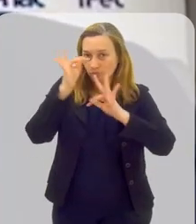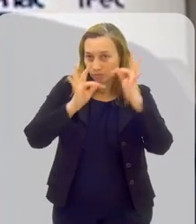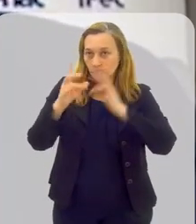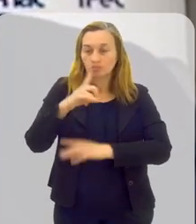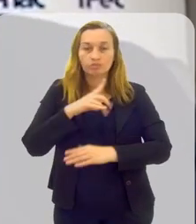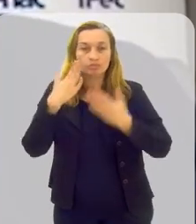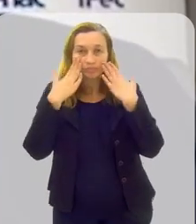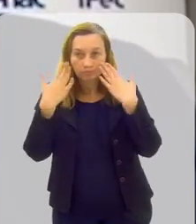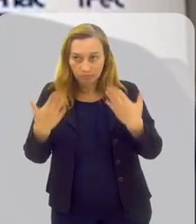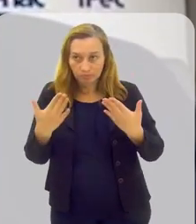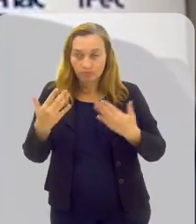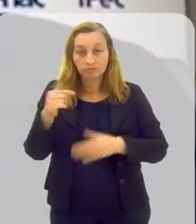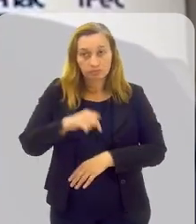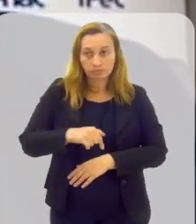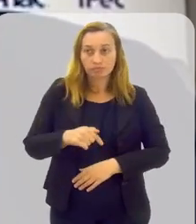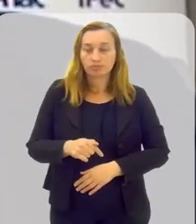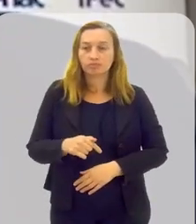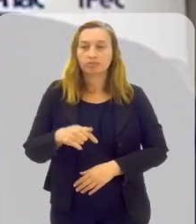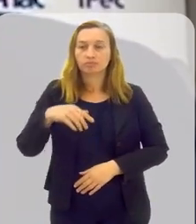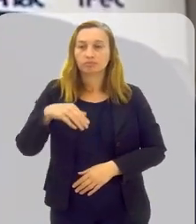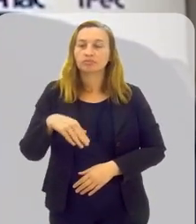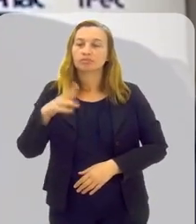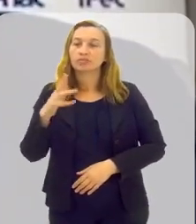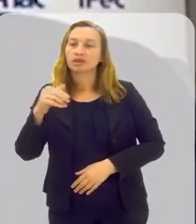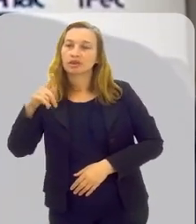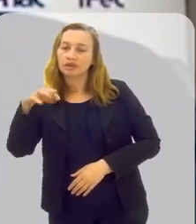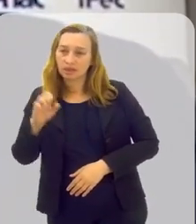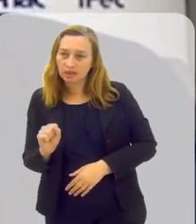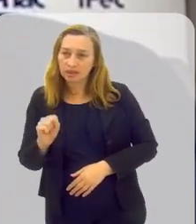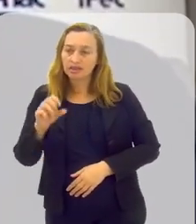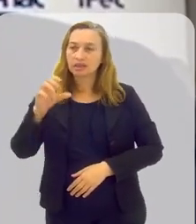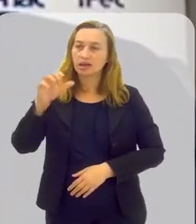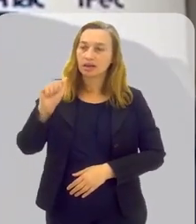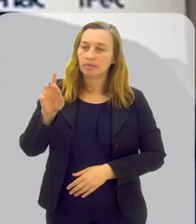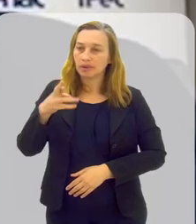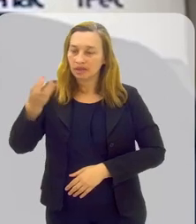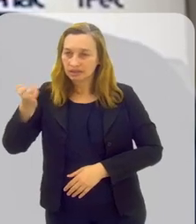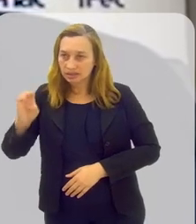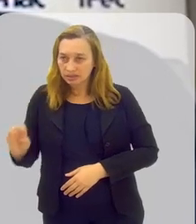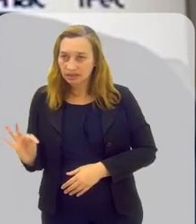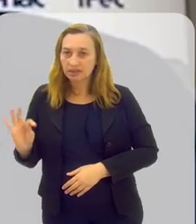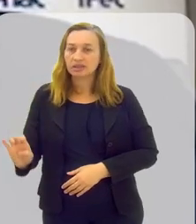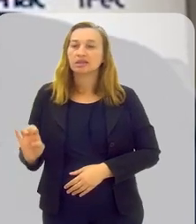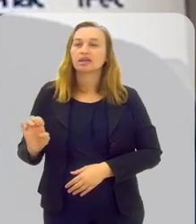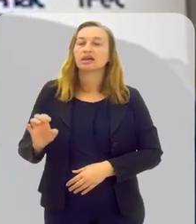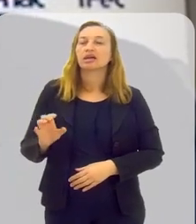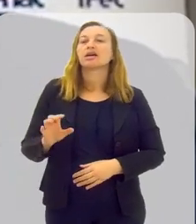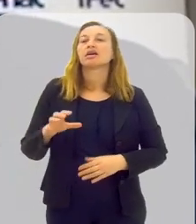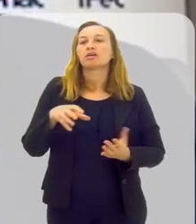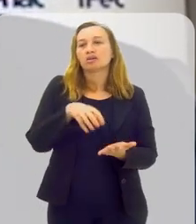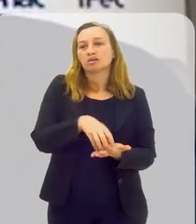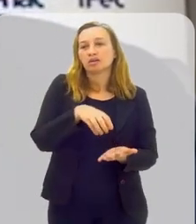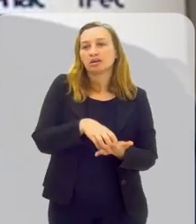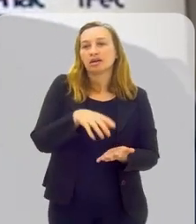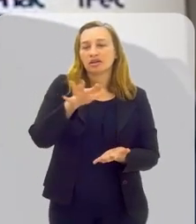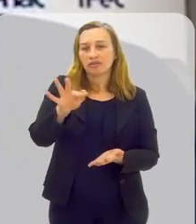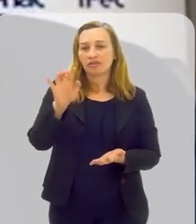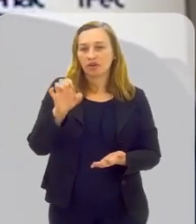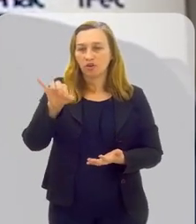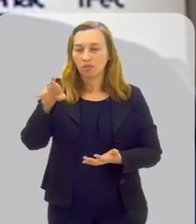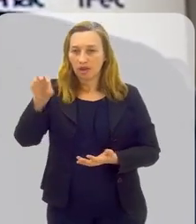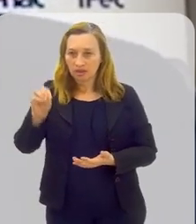a tecnologia que a gente tem apresentado aqui na Marquês de Abrantes 99, que é a sede da Fê Comércio, onde o IFES está